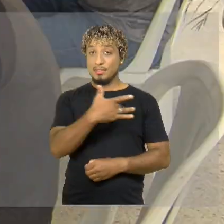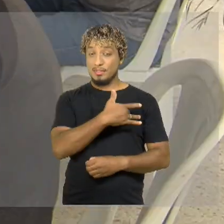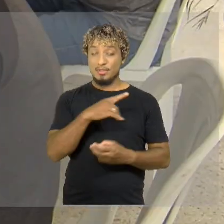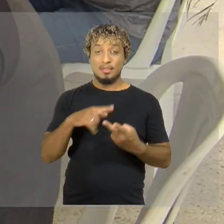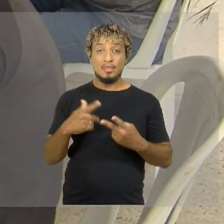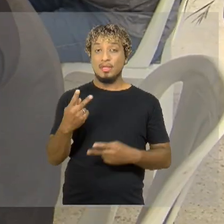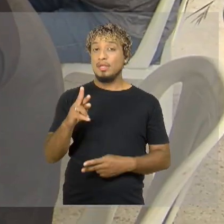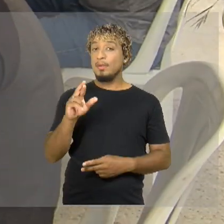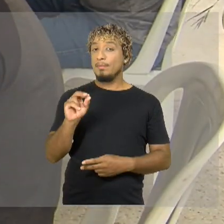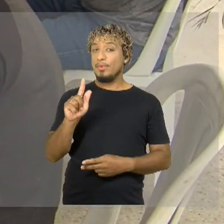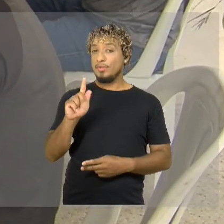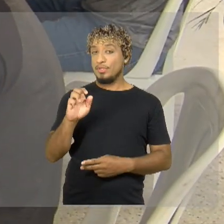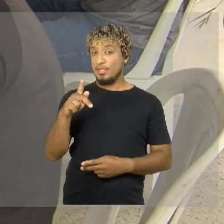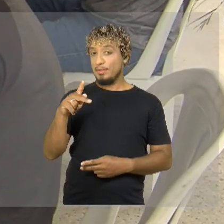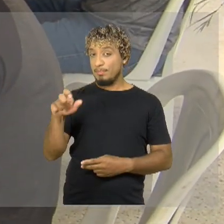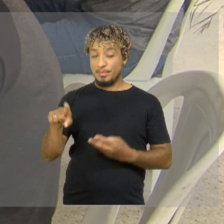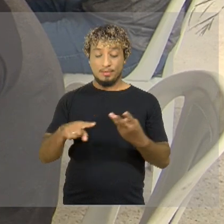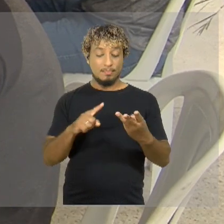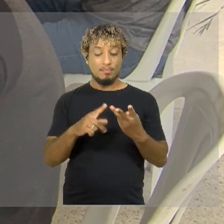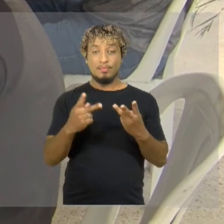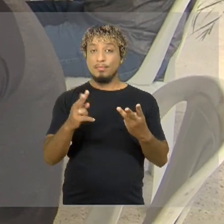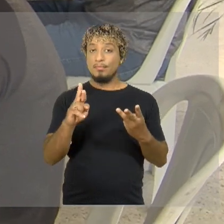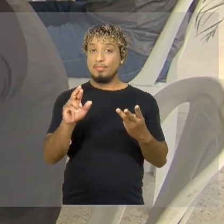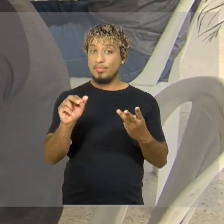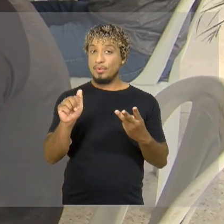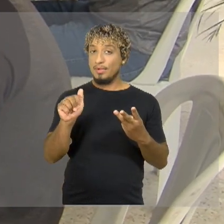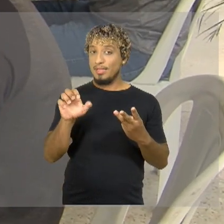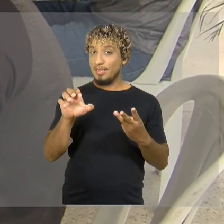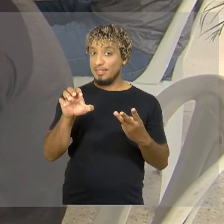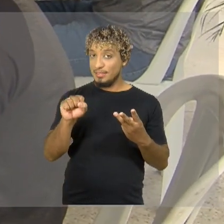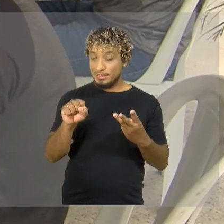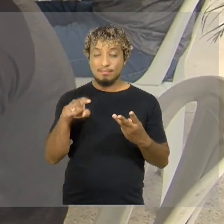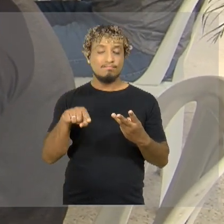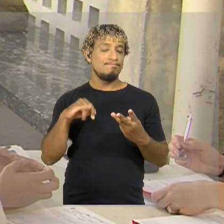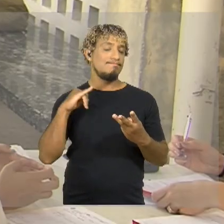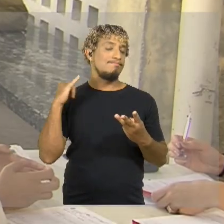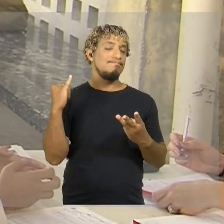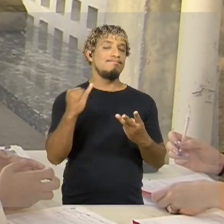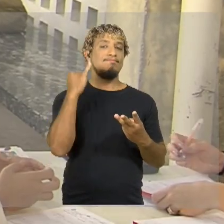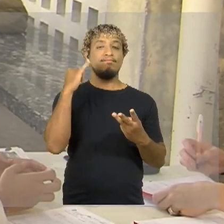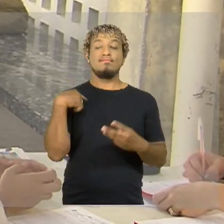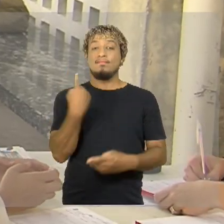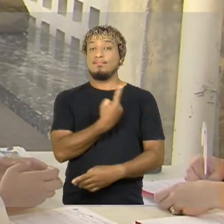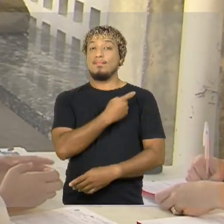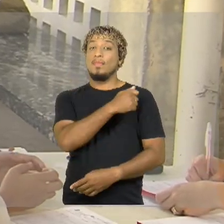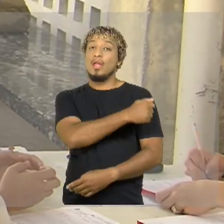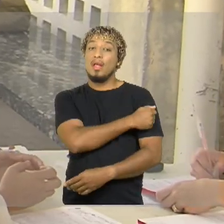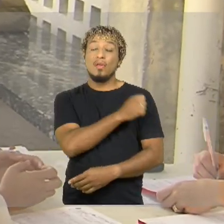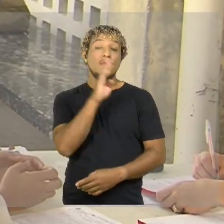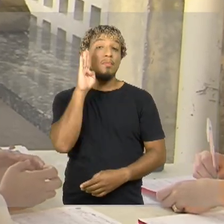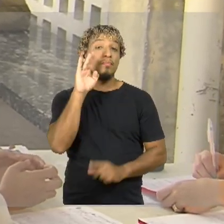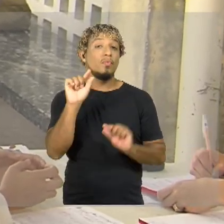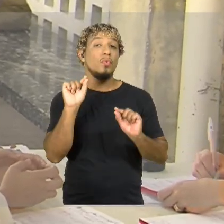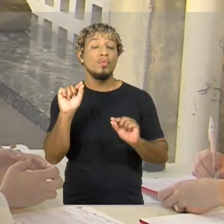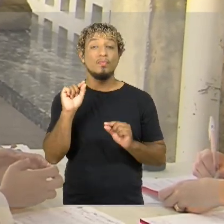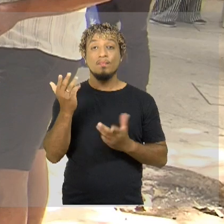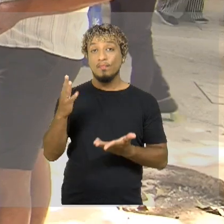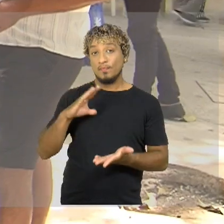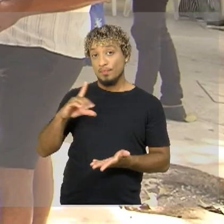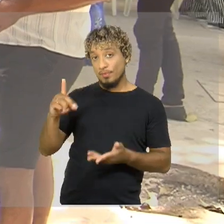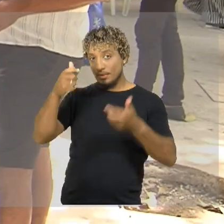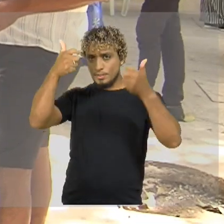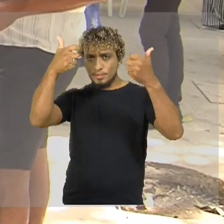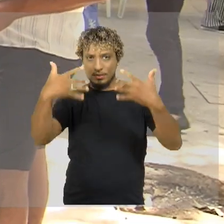a ProGEP e também a ProAIS, são definitivamente muito importantes para os nossos alunos, principalmente pelo motivo que o nosso coordenador falou.